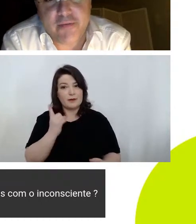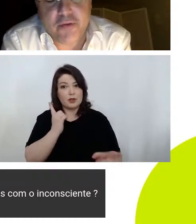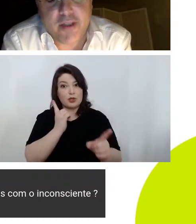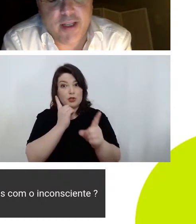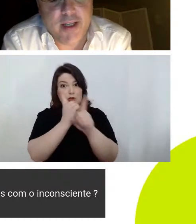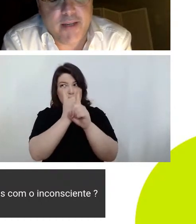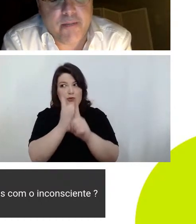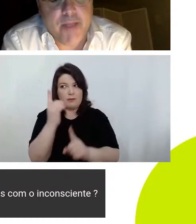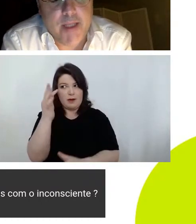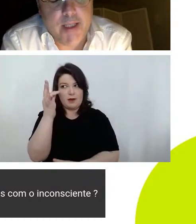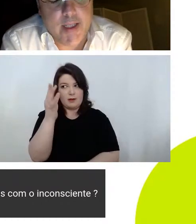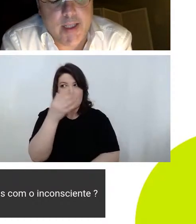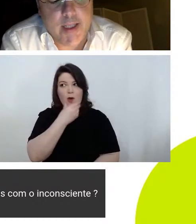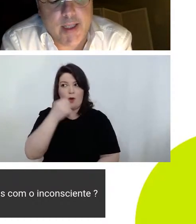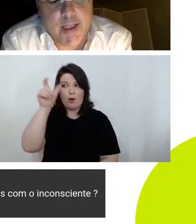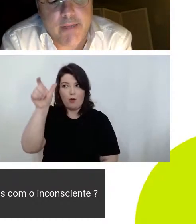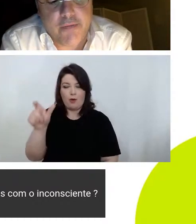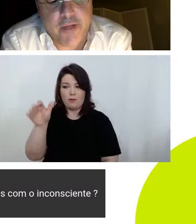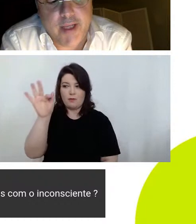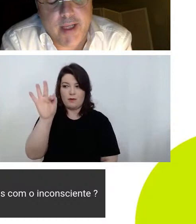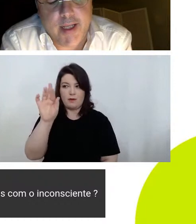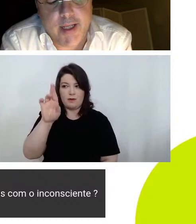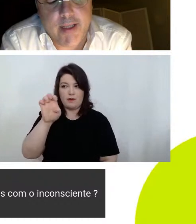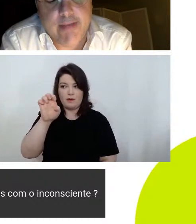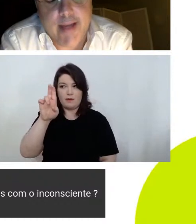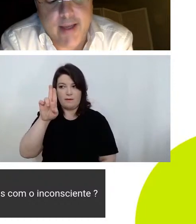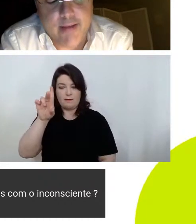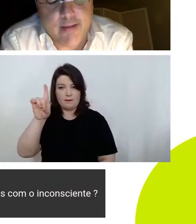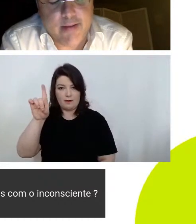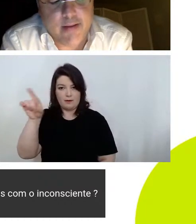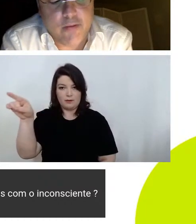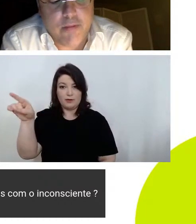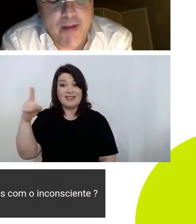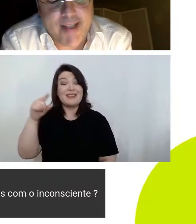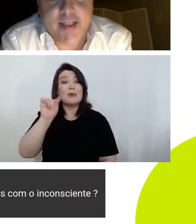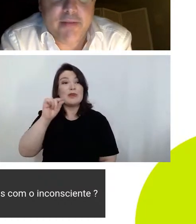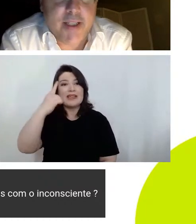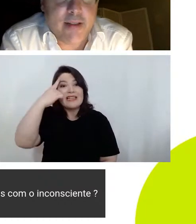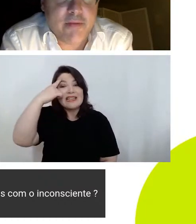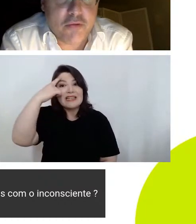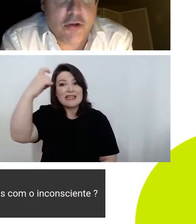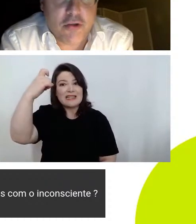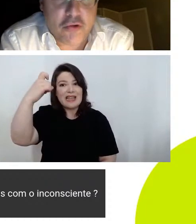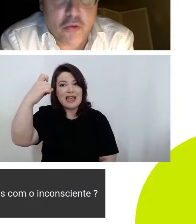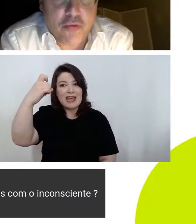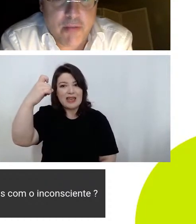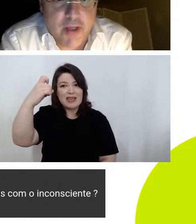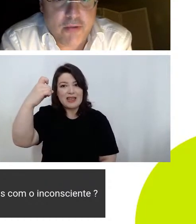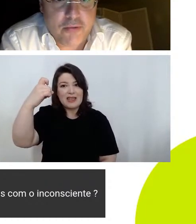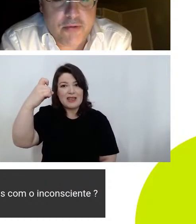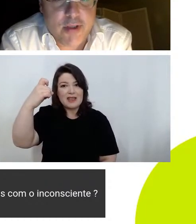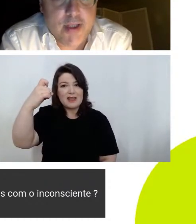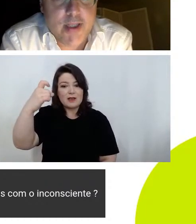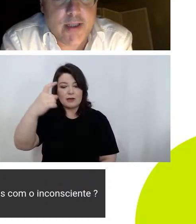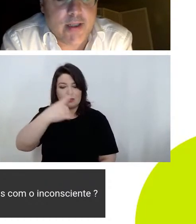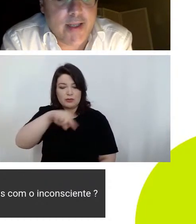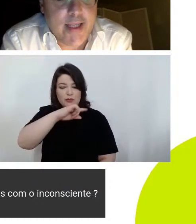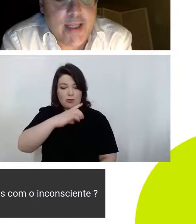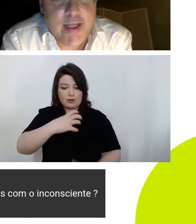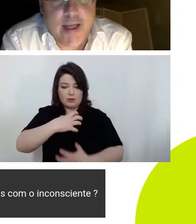Freud foi foi a ideia de que uma parte significativa dos nossos comportamentos